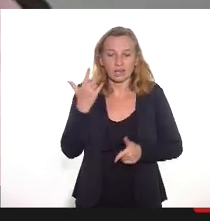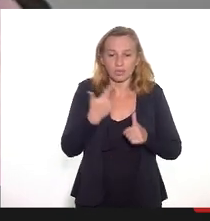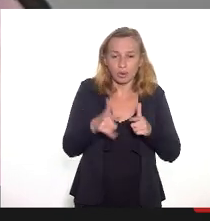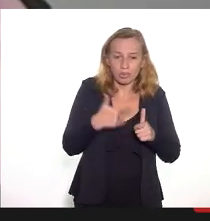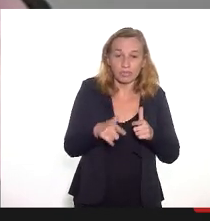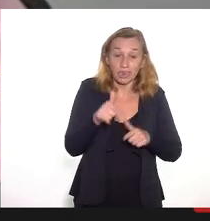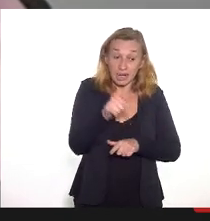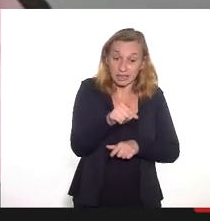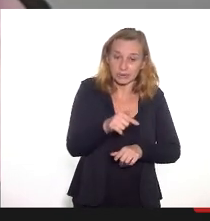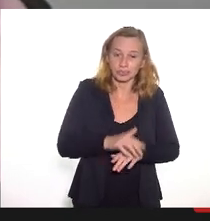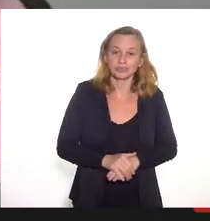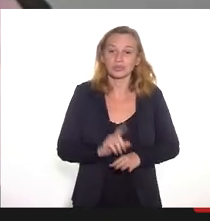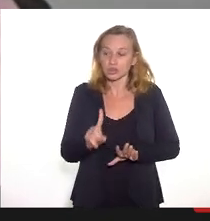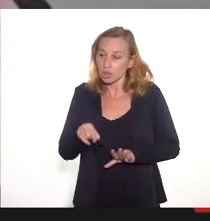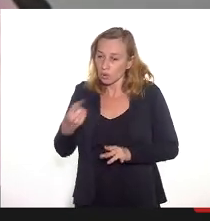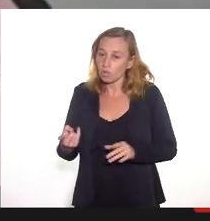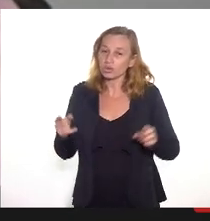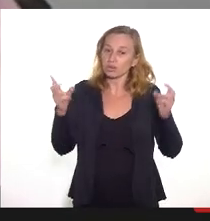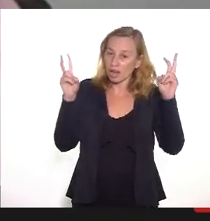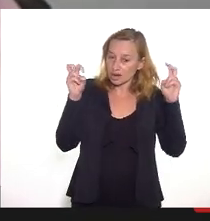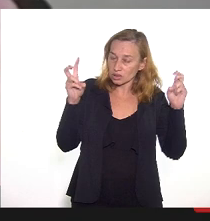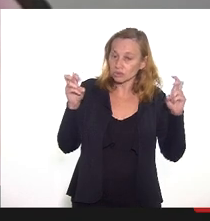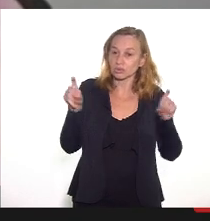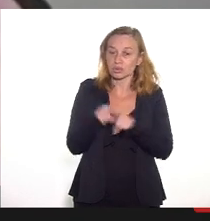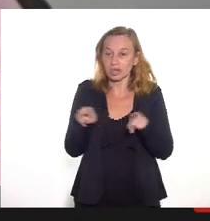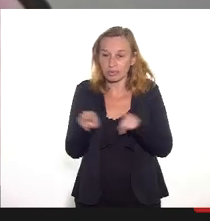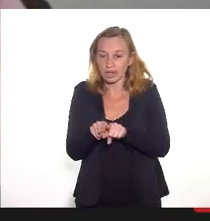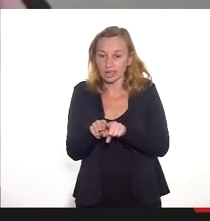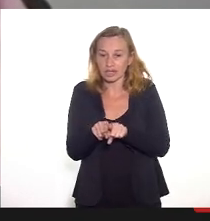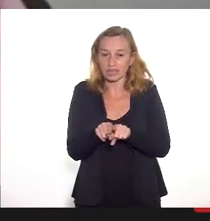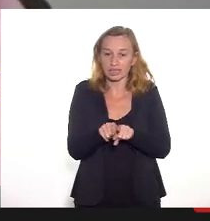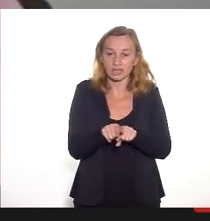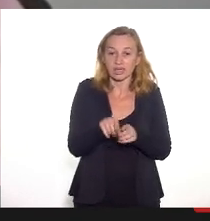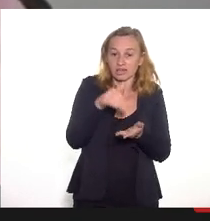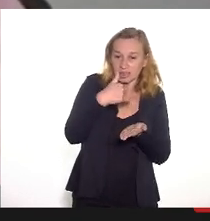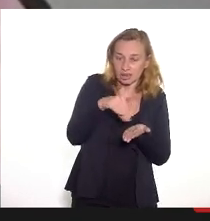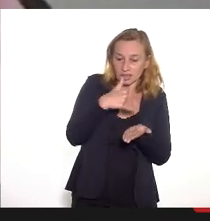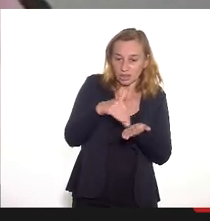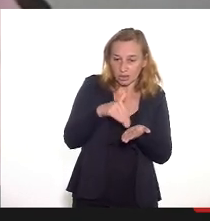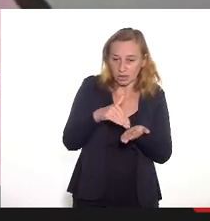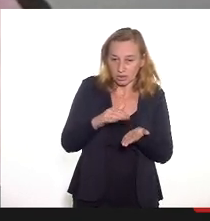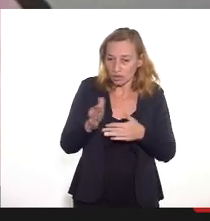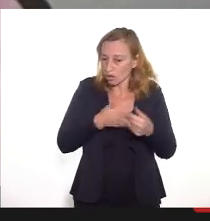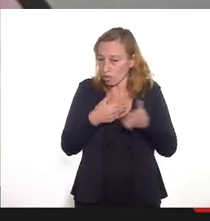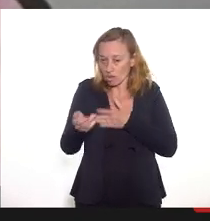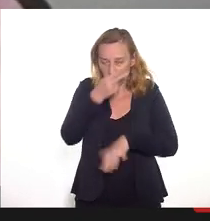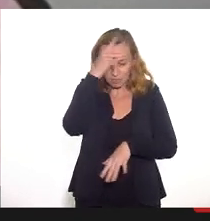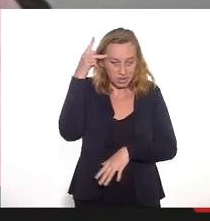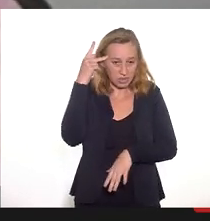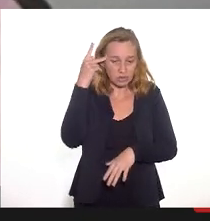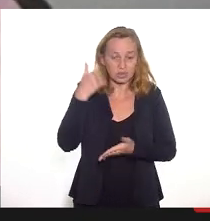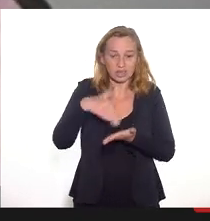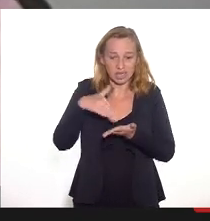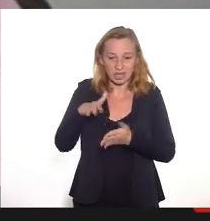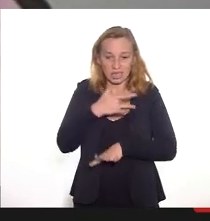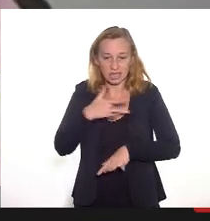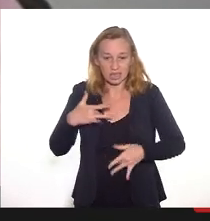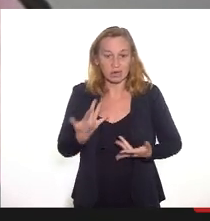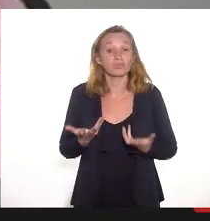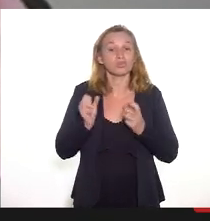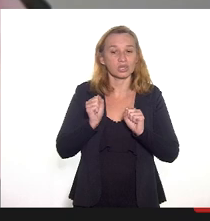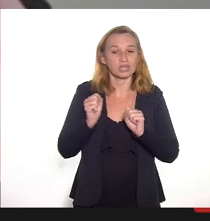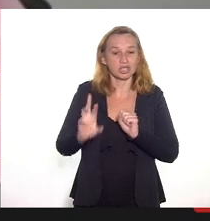ponta. Uma outra questão que eu queria fazer uma pergunta ao secretário ou qualquer outra pessoa da secretária que pudesse responder,